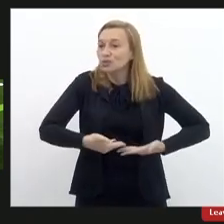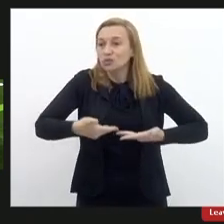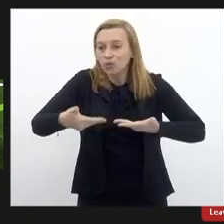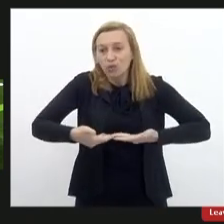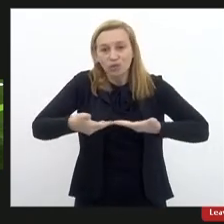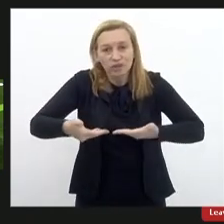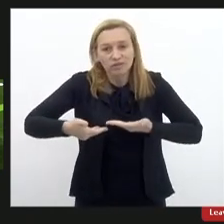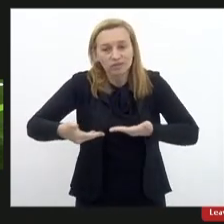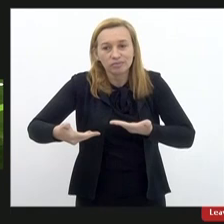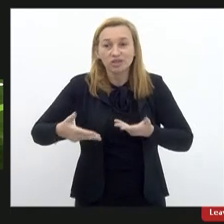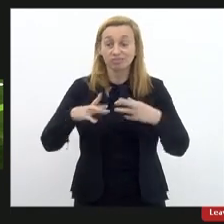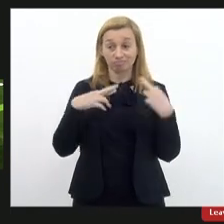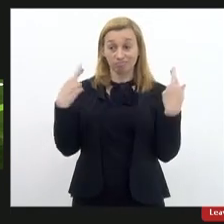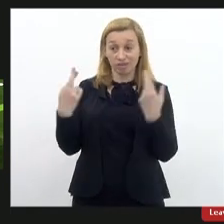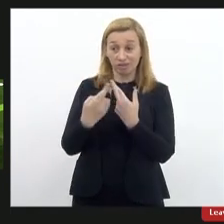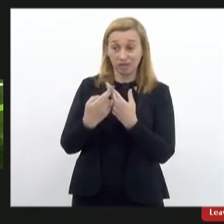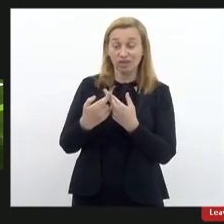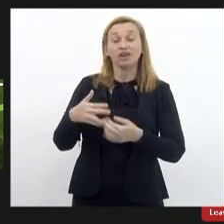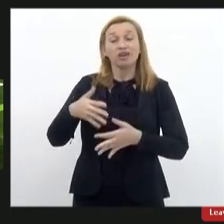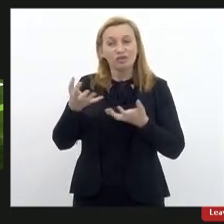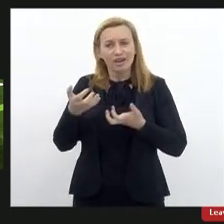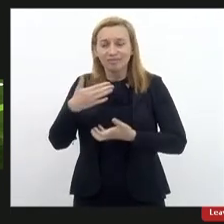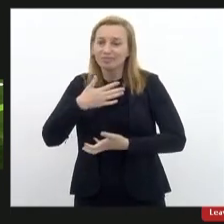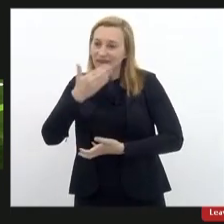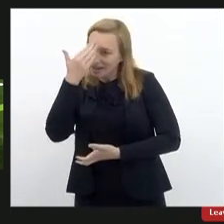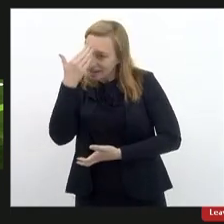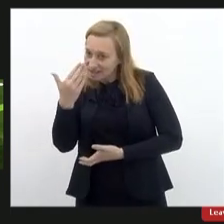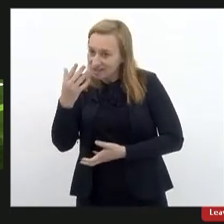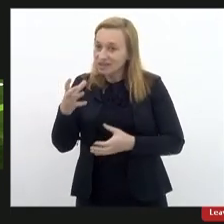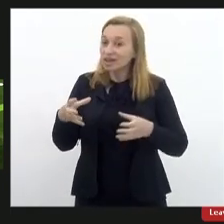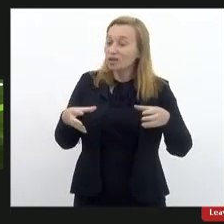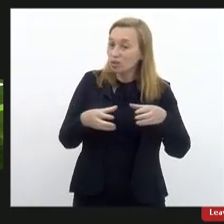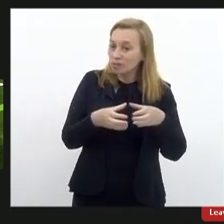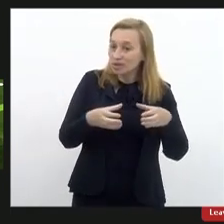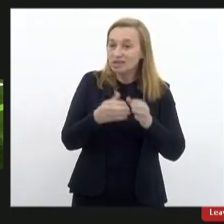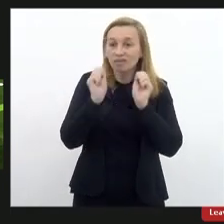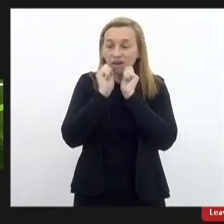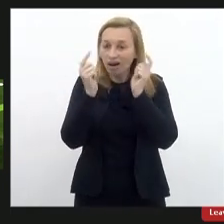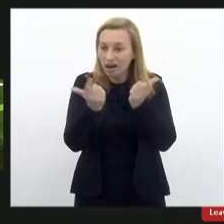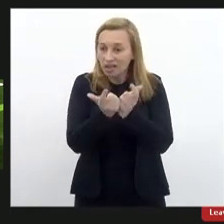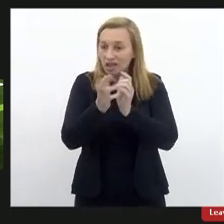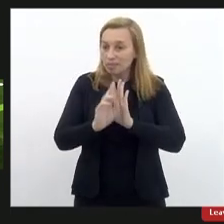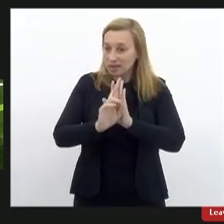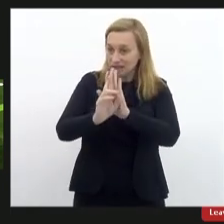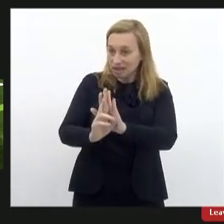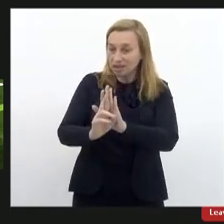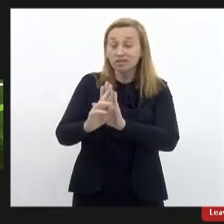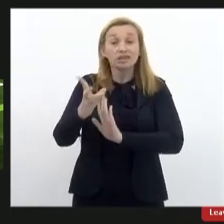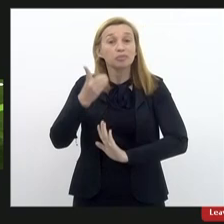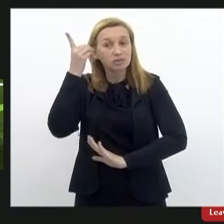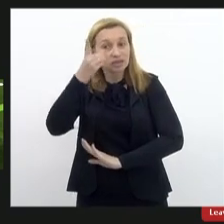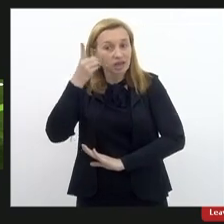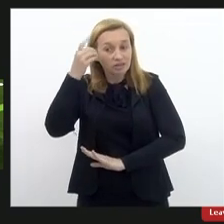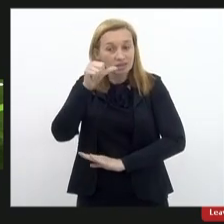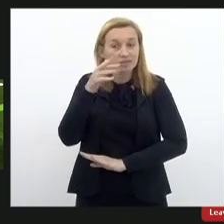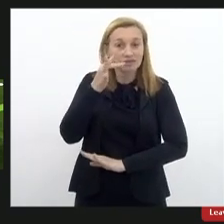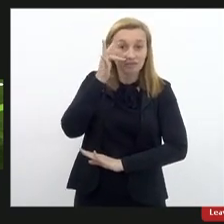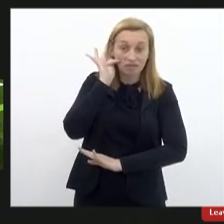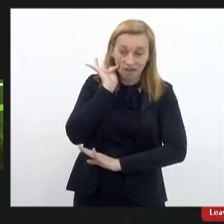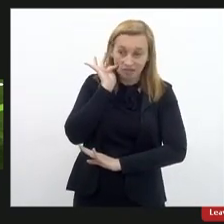participar, mas então nós queremos agradecer a comissão da LERJ, representada pelo deputado Serafim,